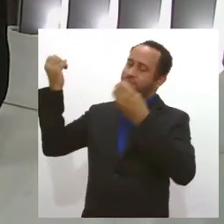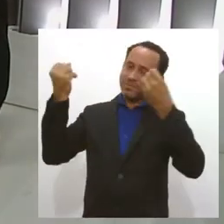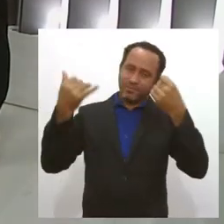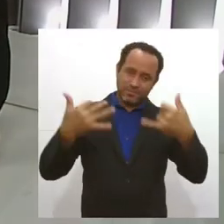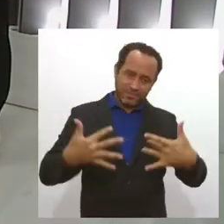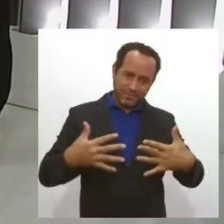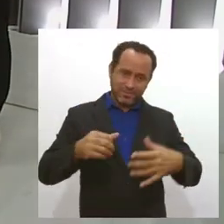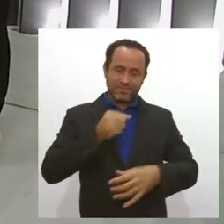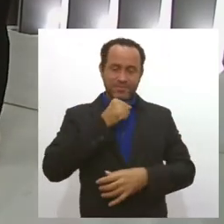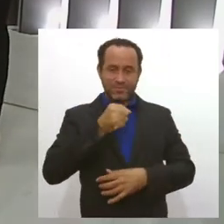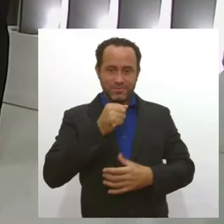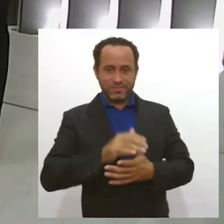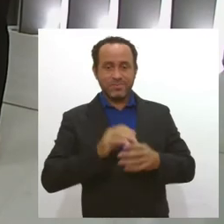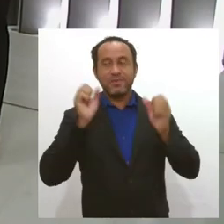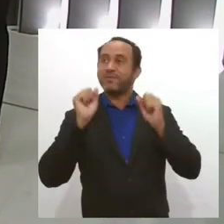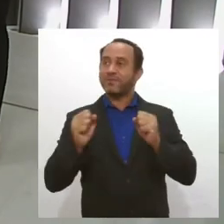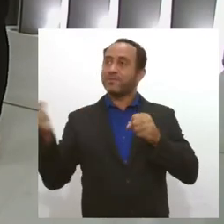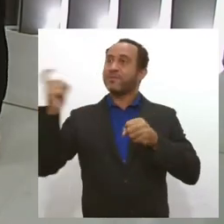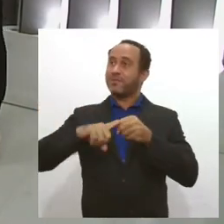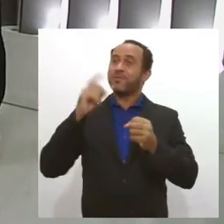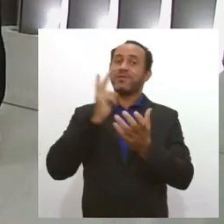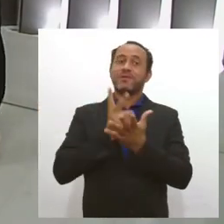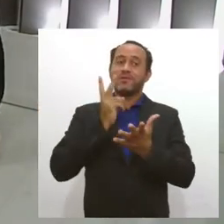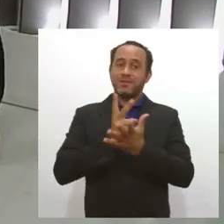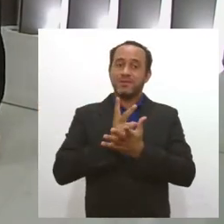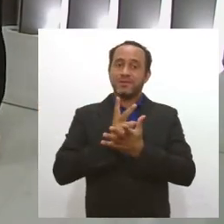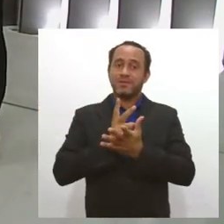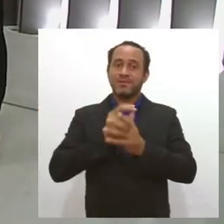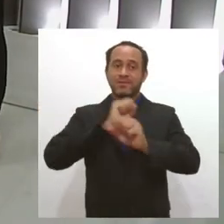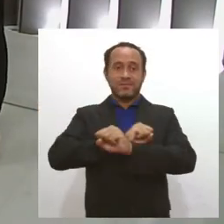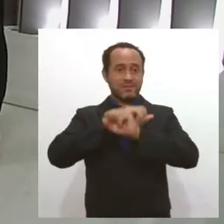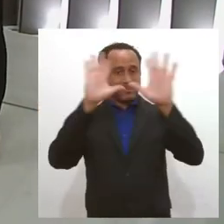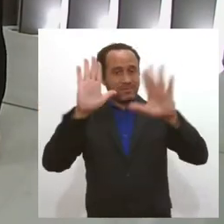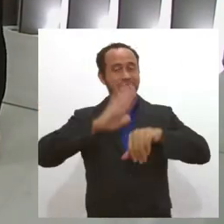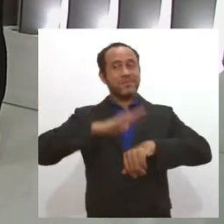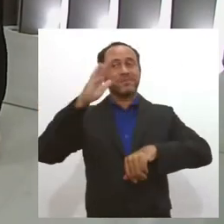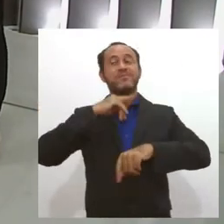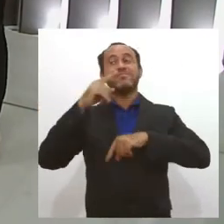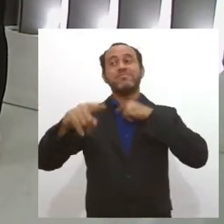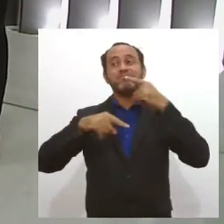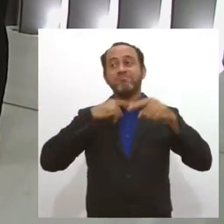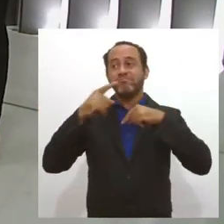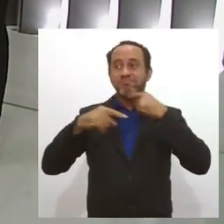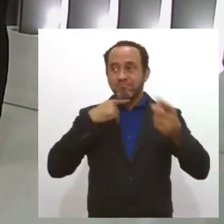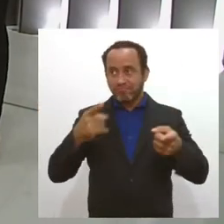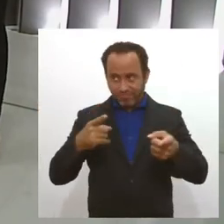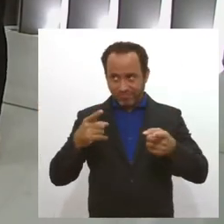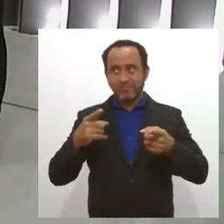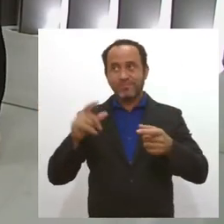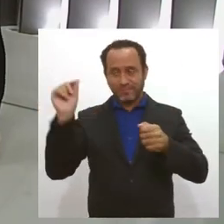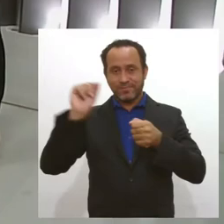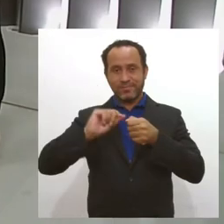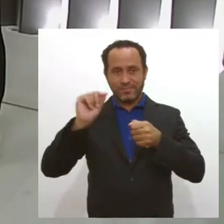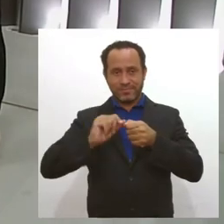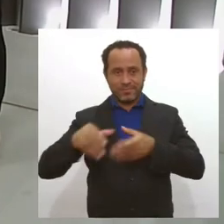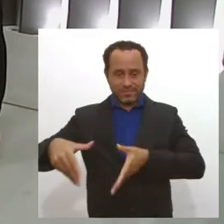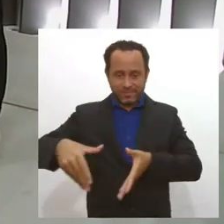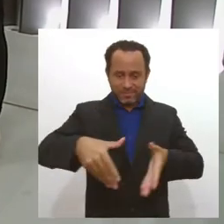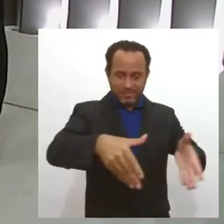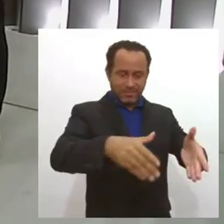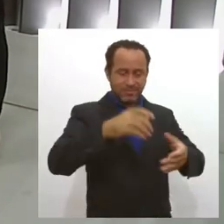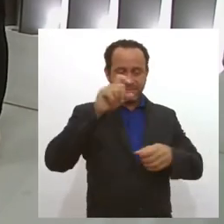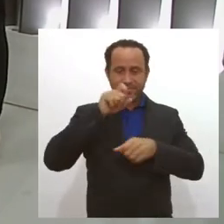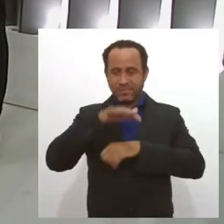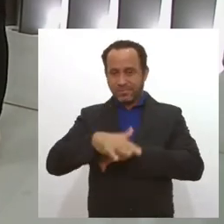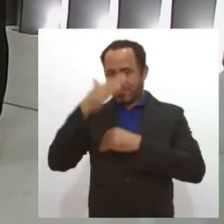jornal que você possa voltar sempre para esclarecer depois mais dúvidas com relação a construção do canal de Xingol muito